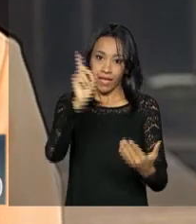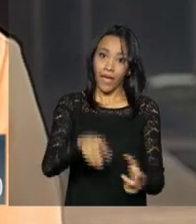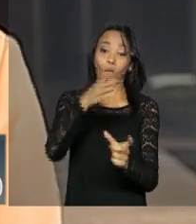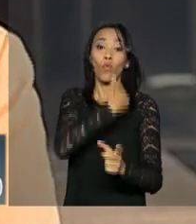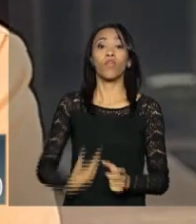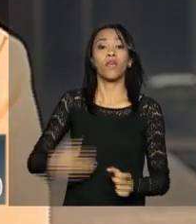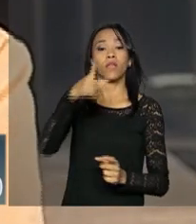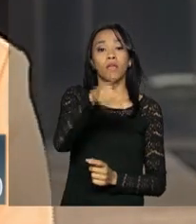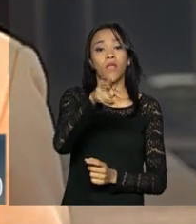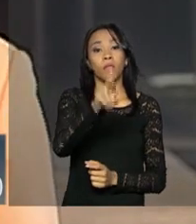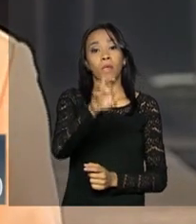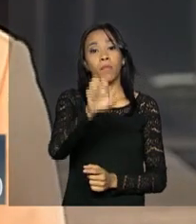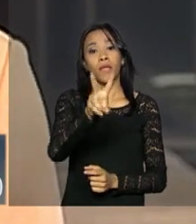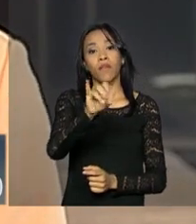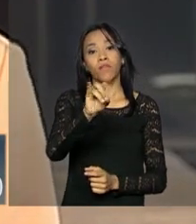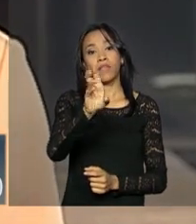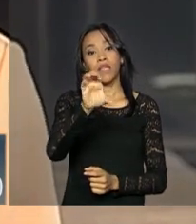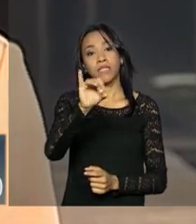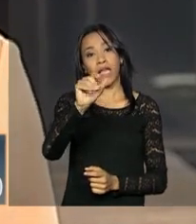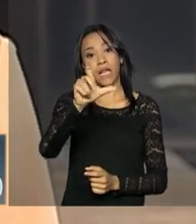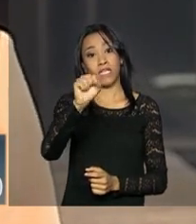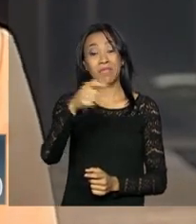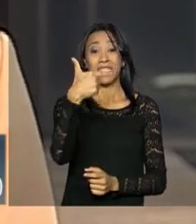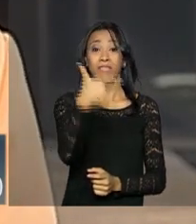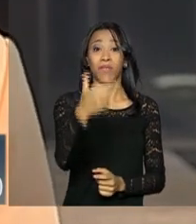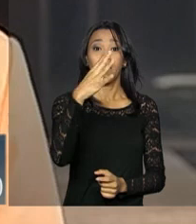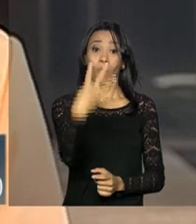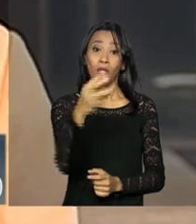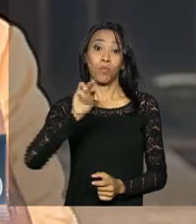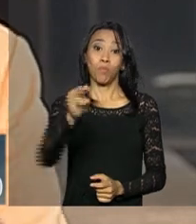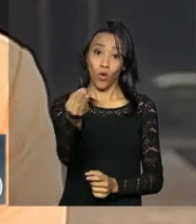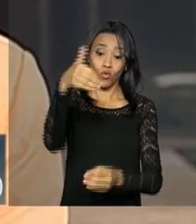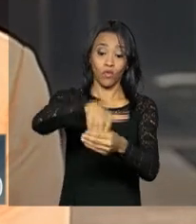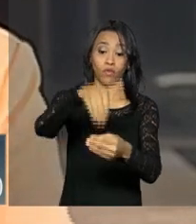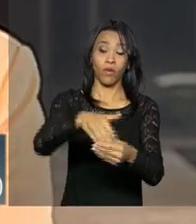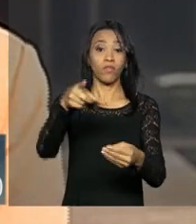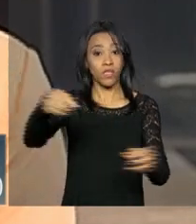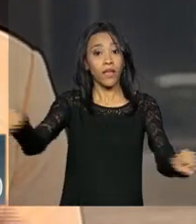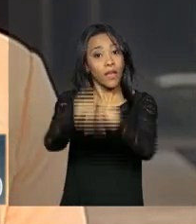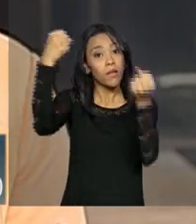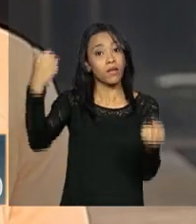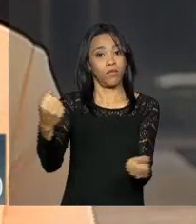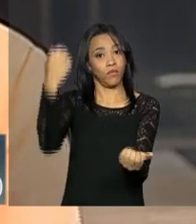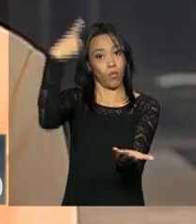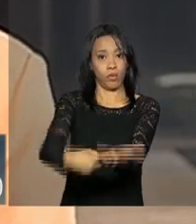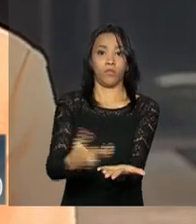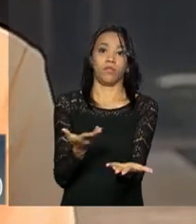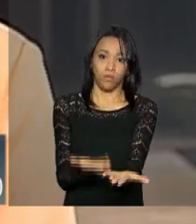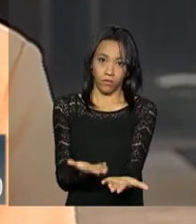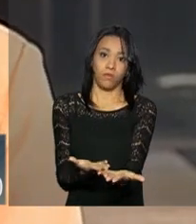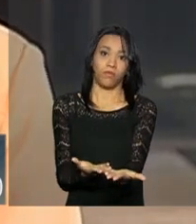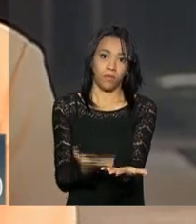que são 54 milhões de votos, você rompe contratos em geral, você